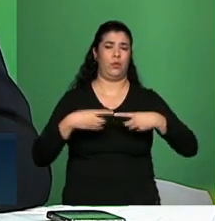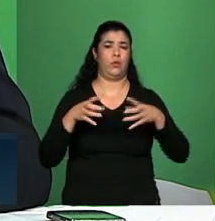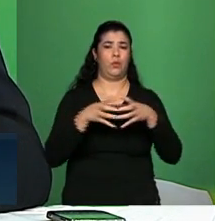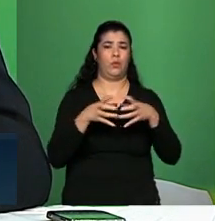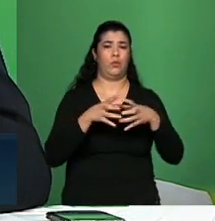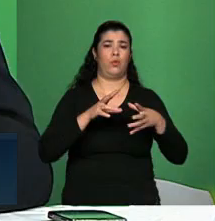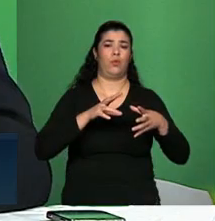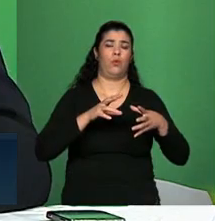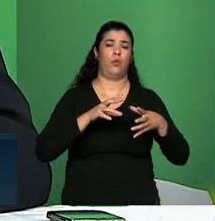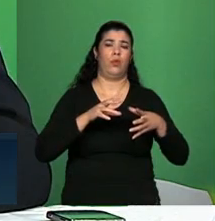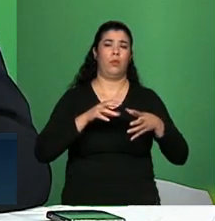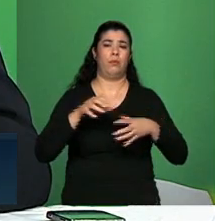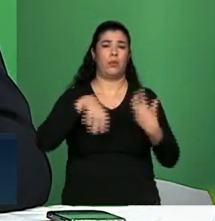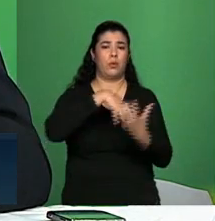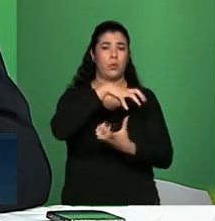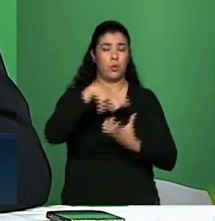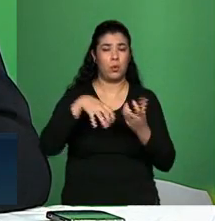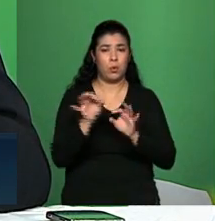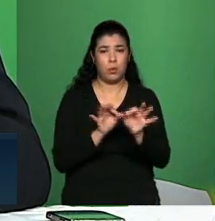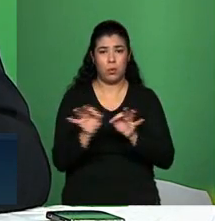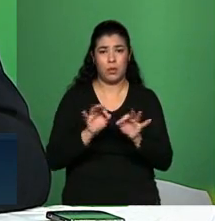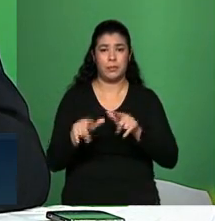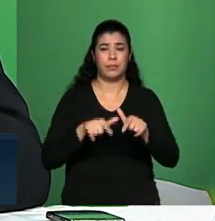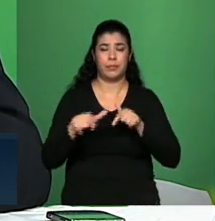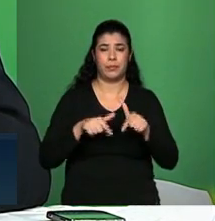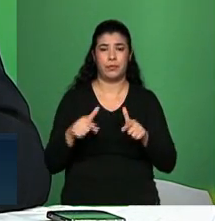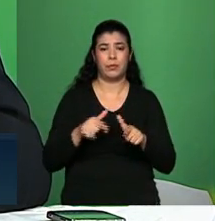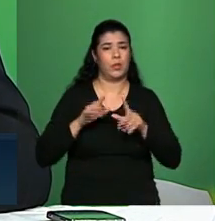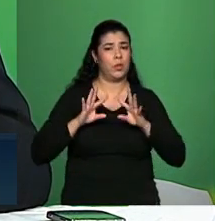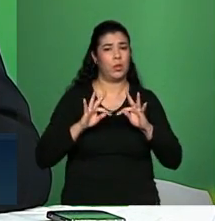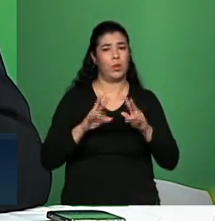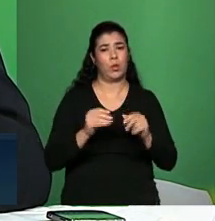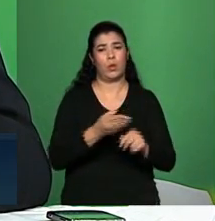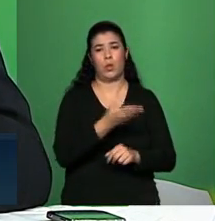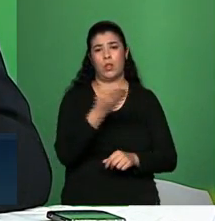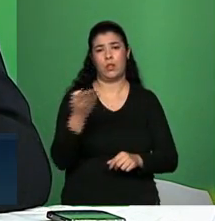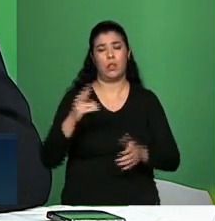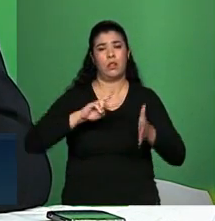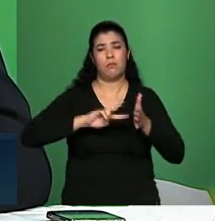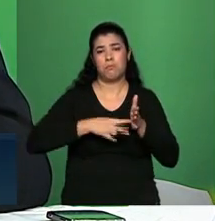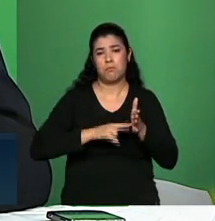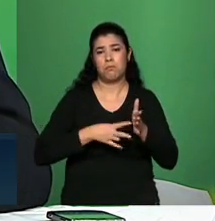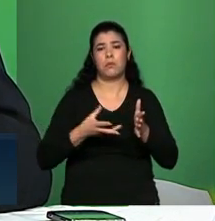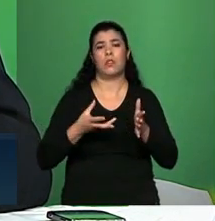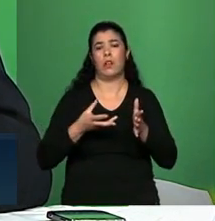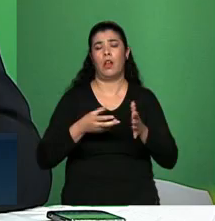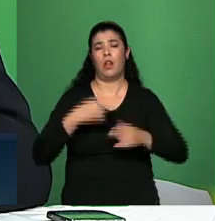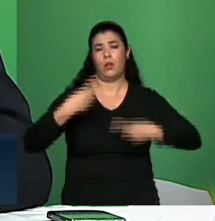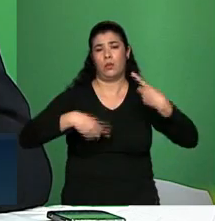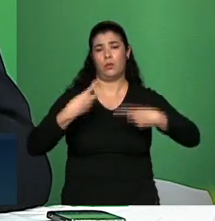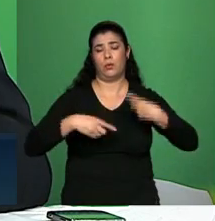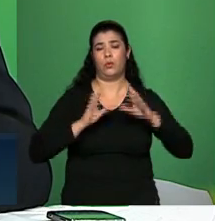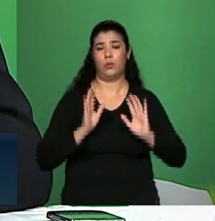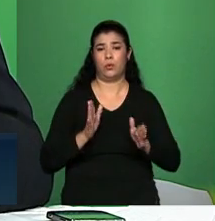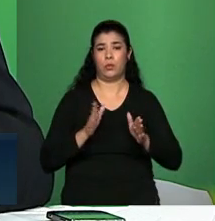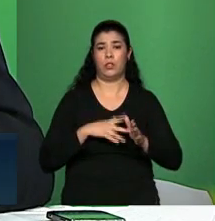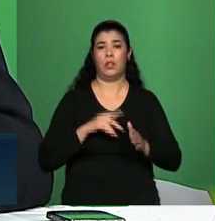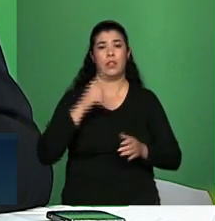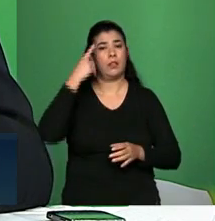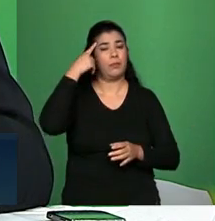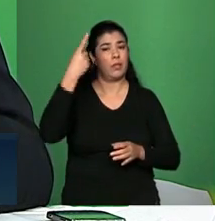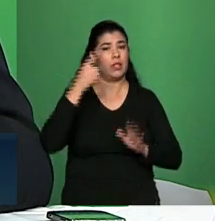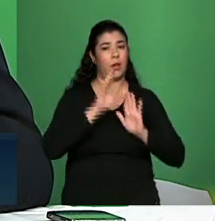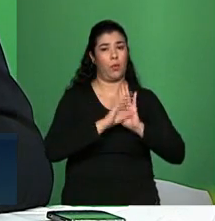trabalhista e todo mundo aí as centrais etc. Então assim é um conceito que